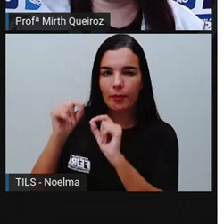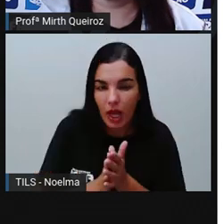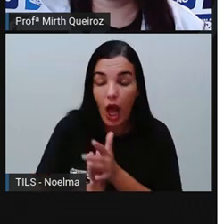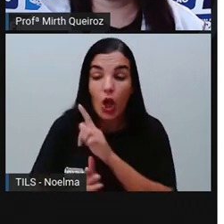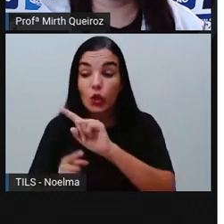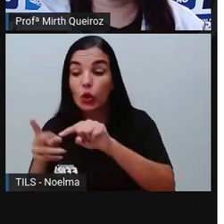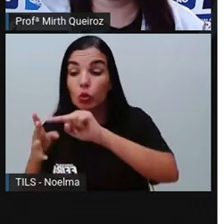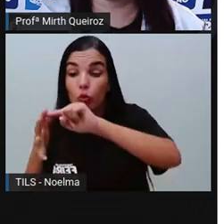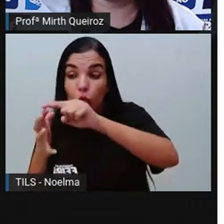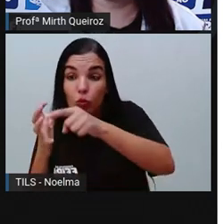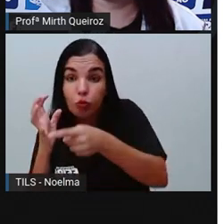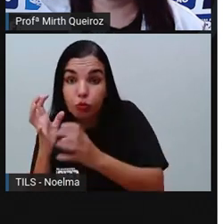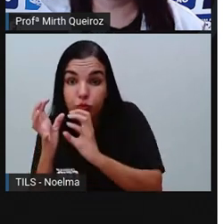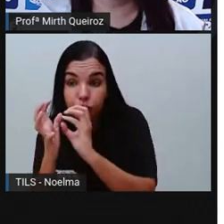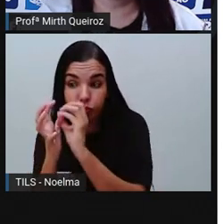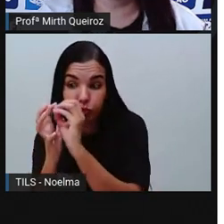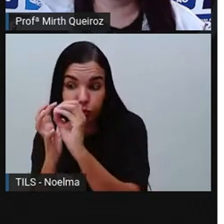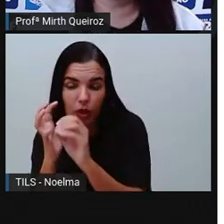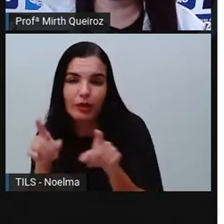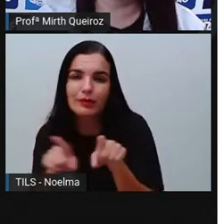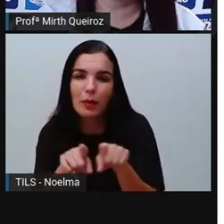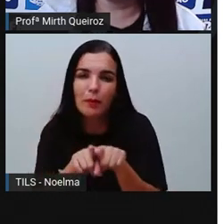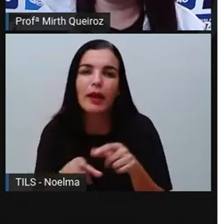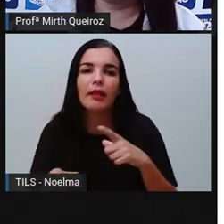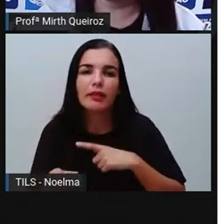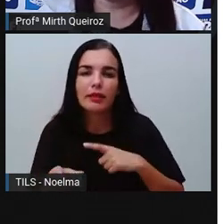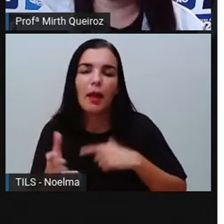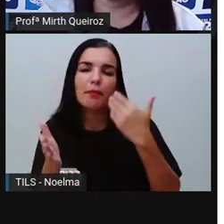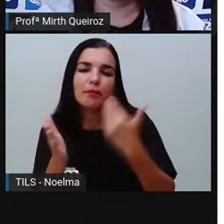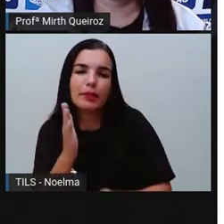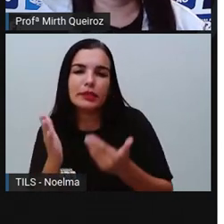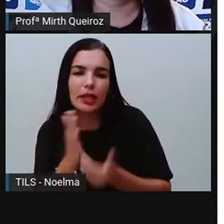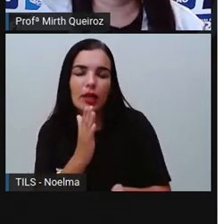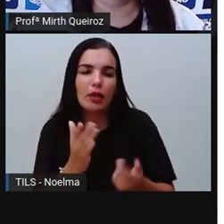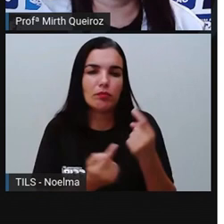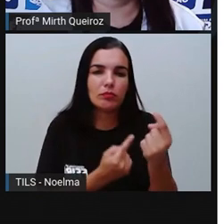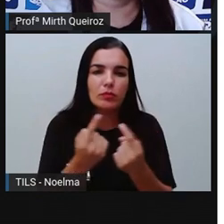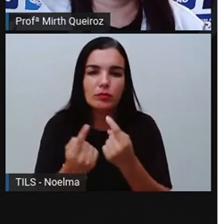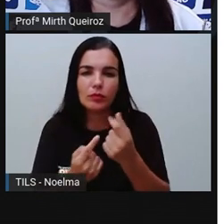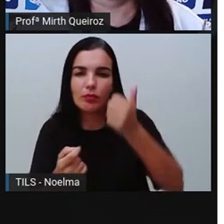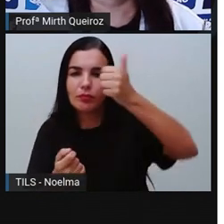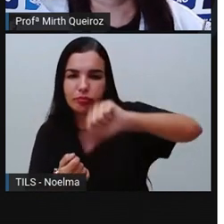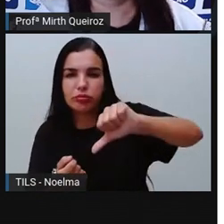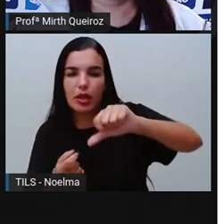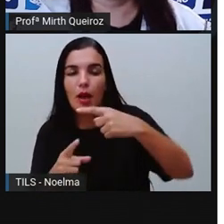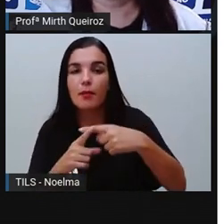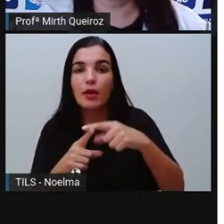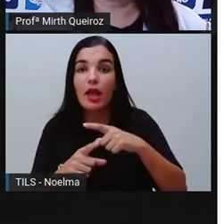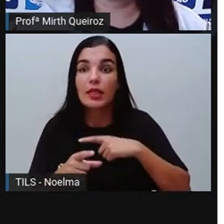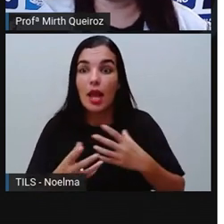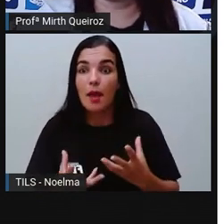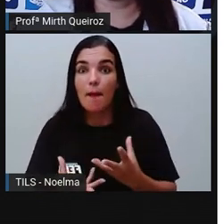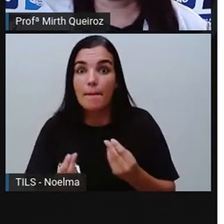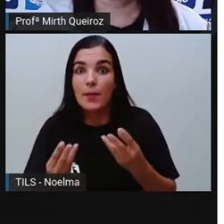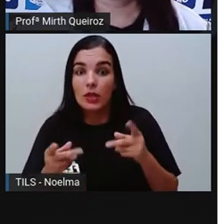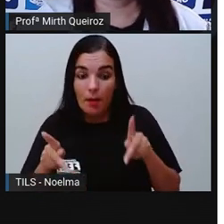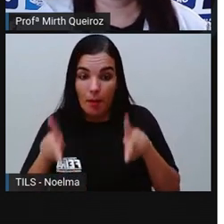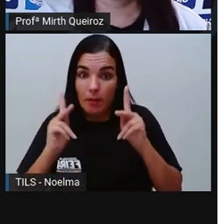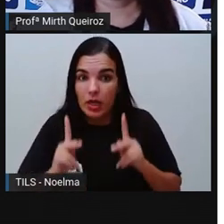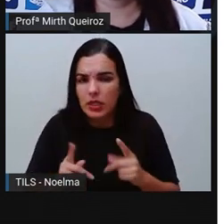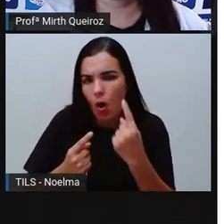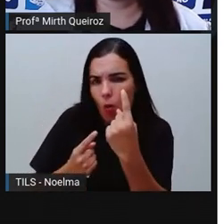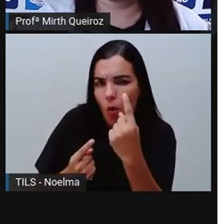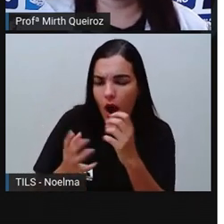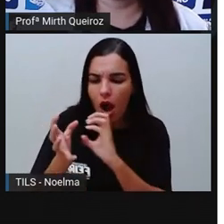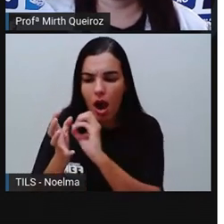animais dentro dessa cadeia vão ser prejudicados também, né? Uma vez que vai haver a superpopulação de